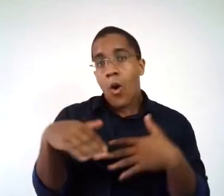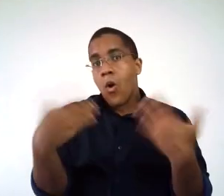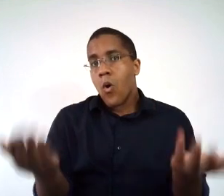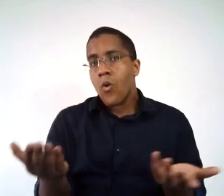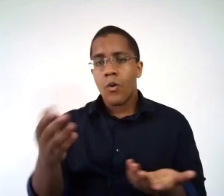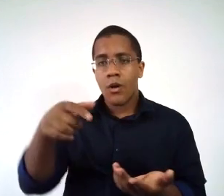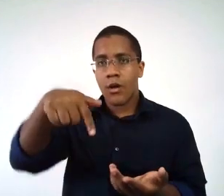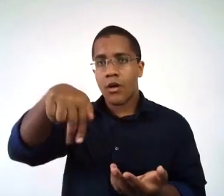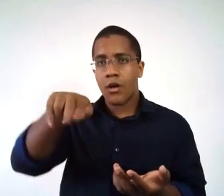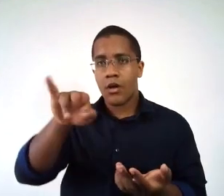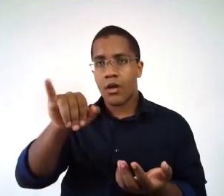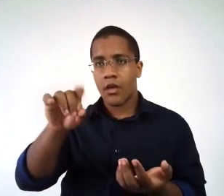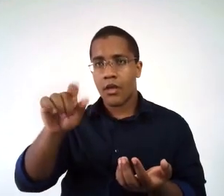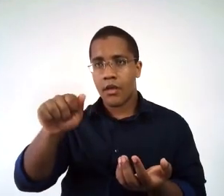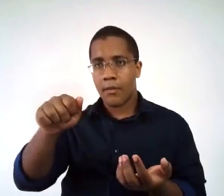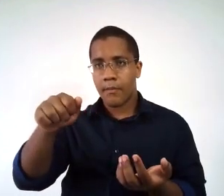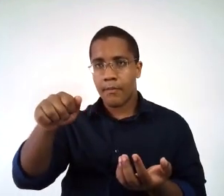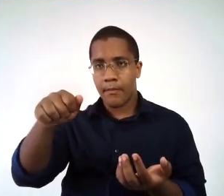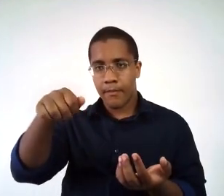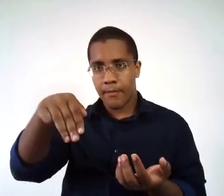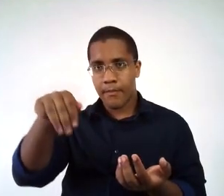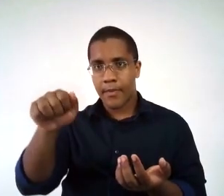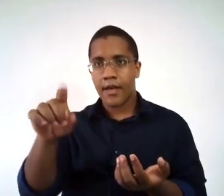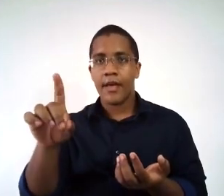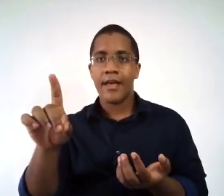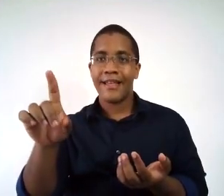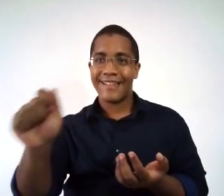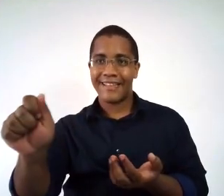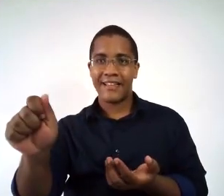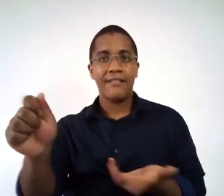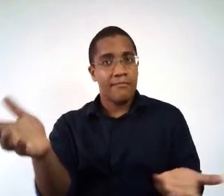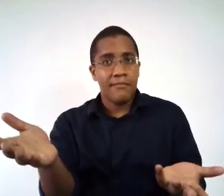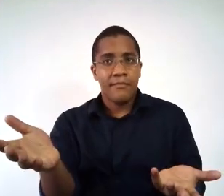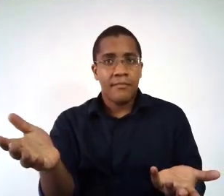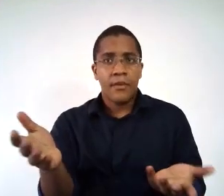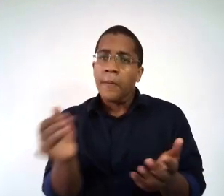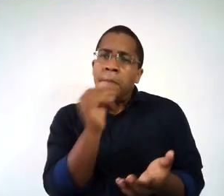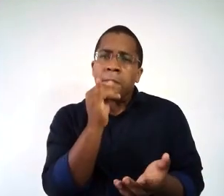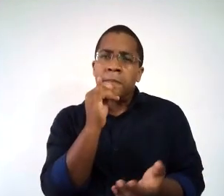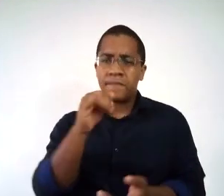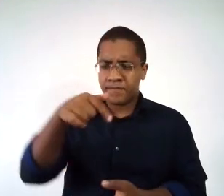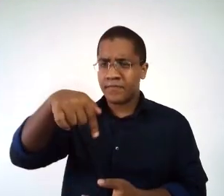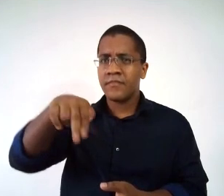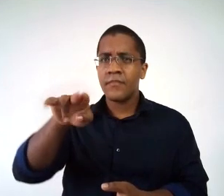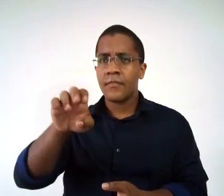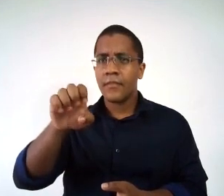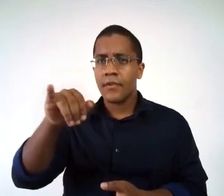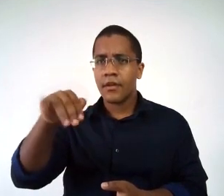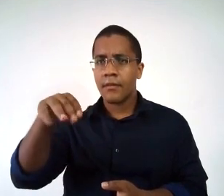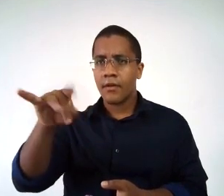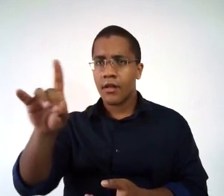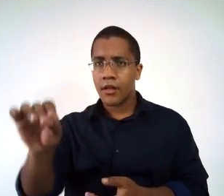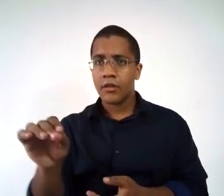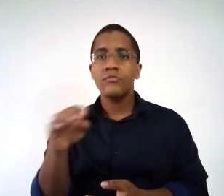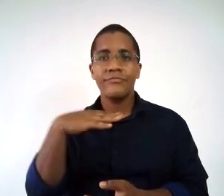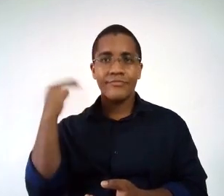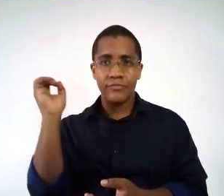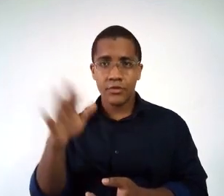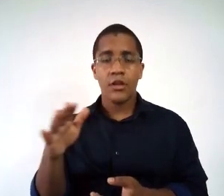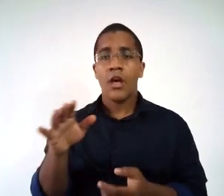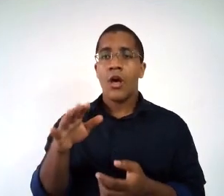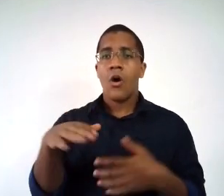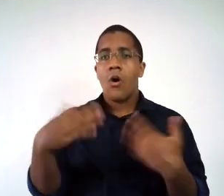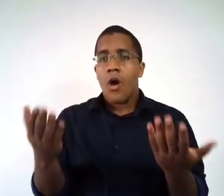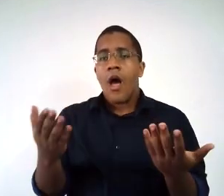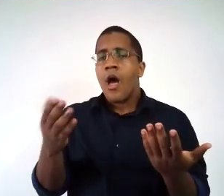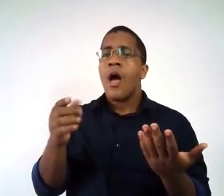locais, também se trocam as regras. Então, por exemplo, do queimado e da queimada, eu posso modificar as regras, por